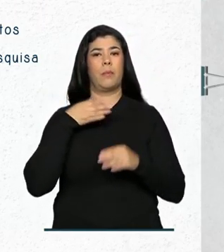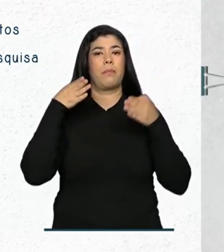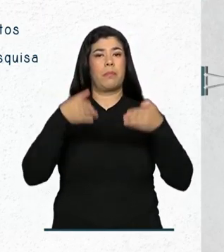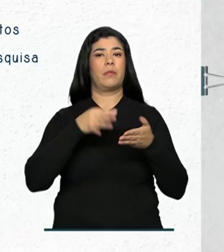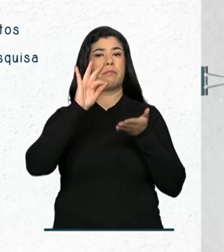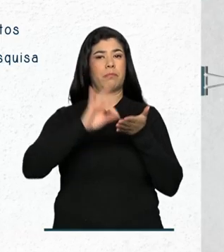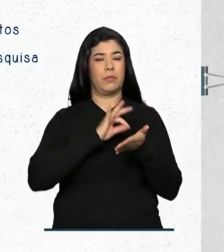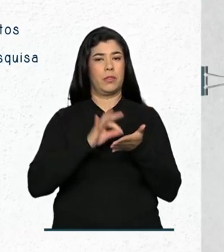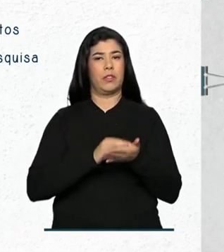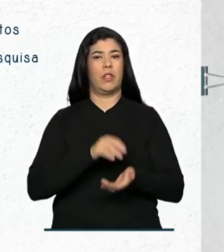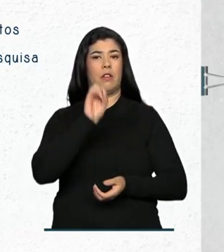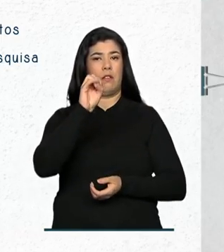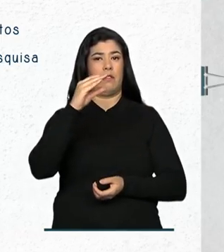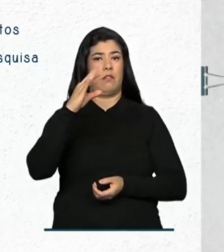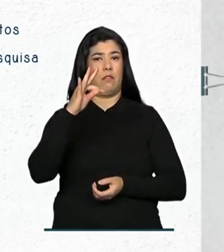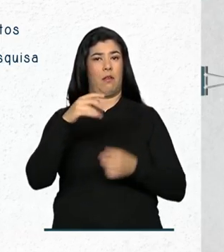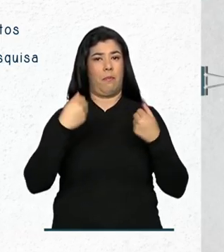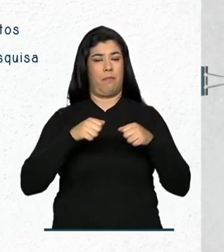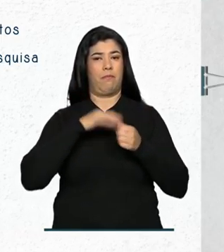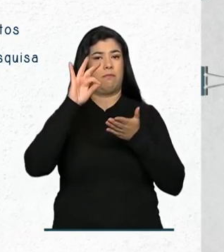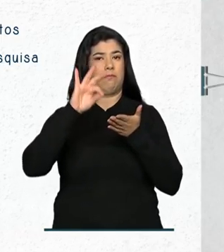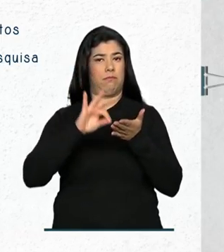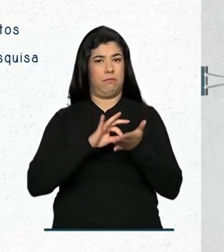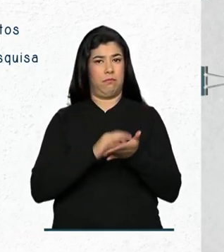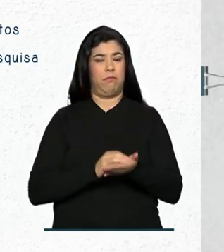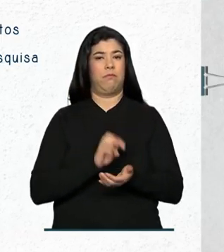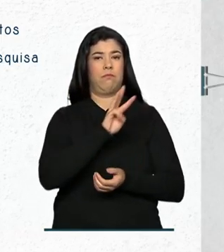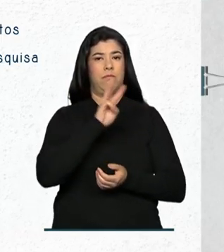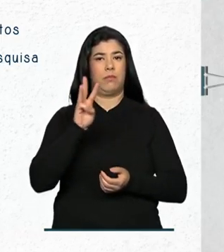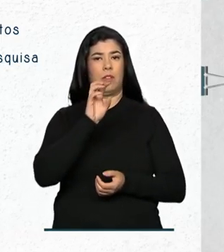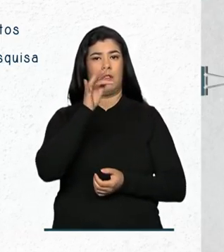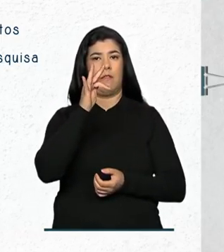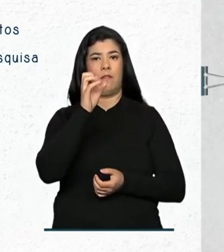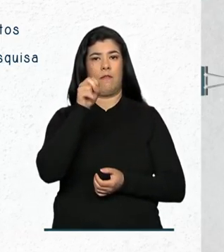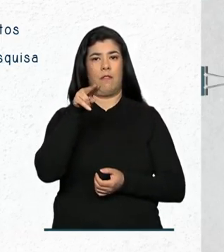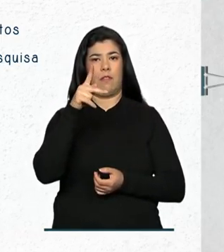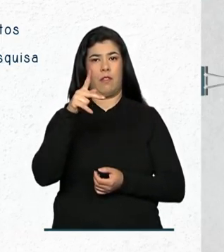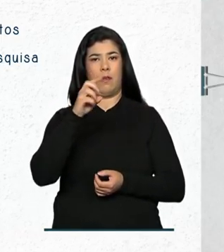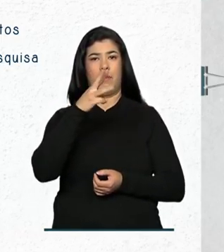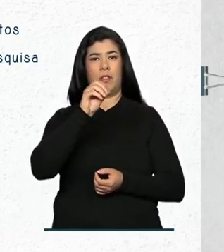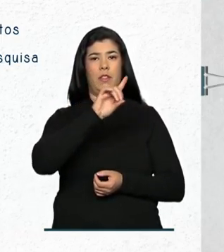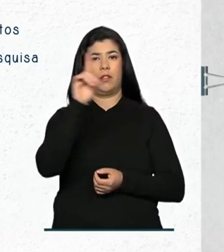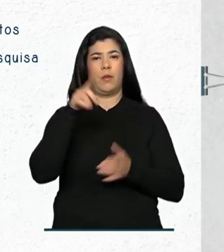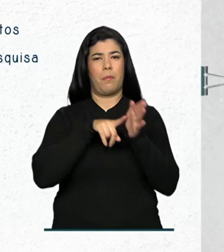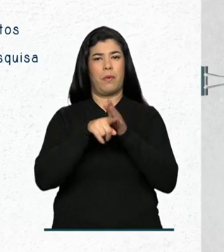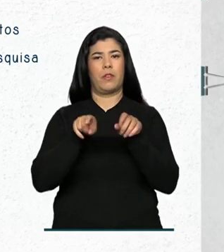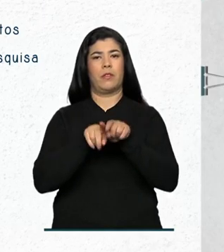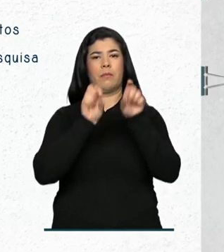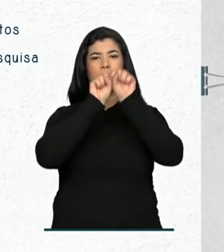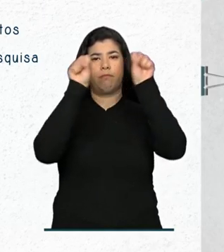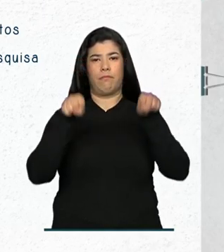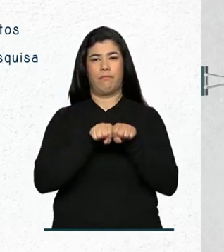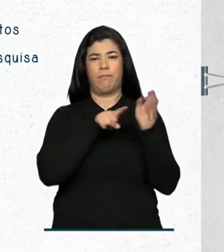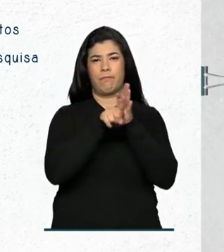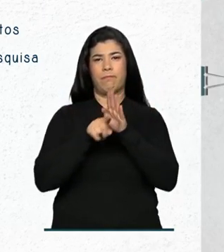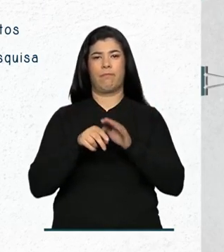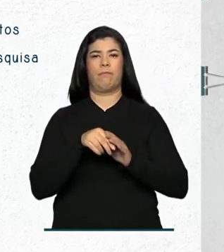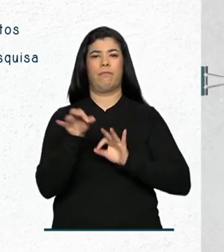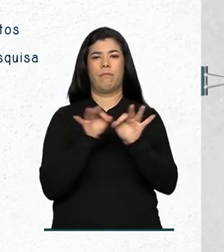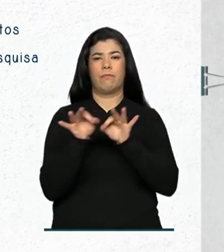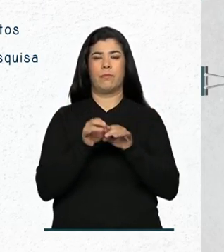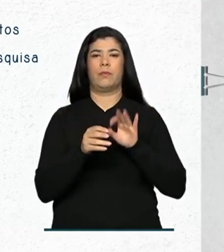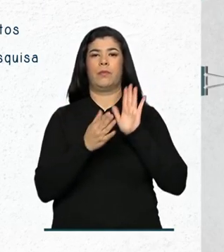participar, as ICTs precisam se cadastrar no FINEP 30 Dias Pesquisa, Sistema de Análise e Gestão de Projetos.